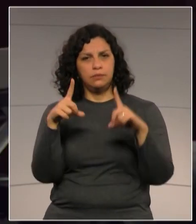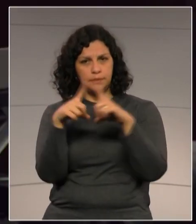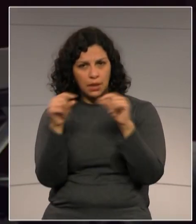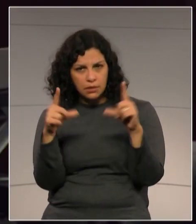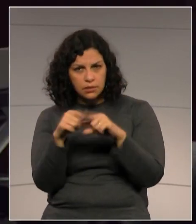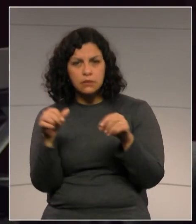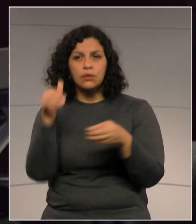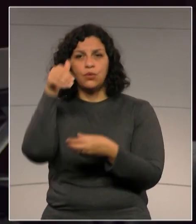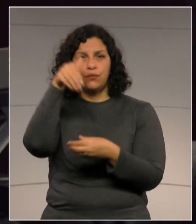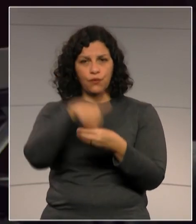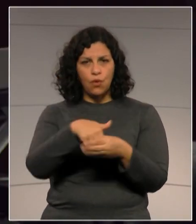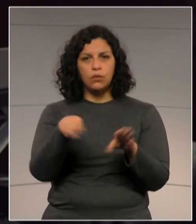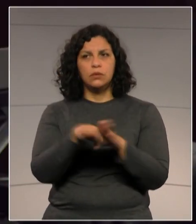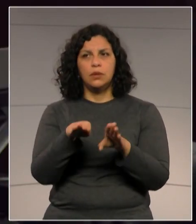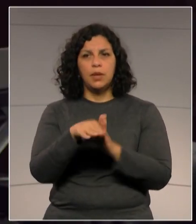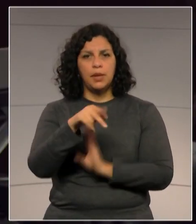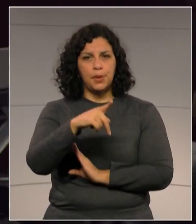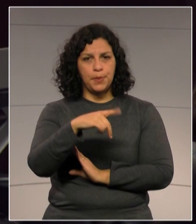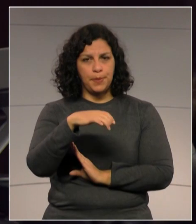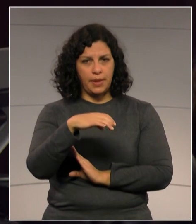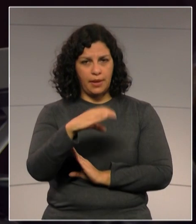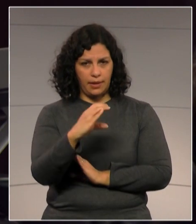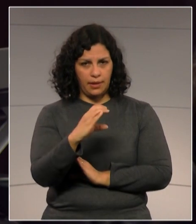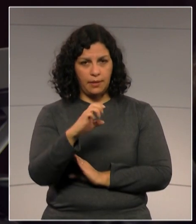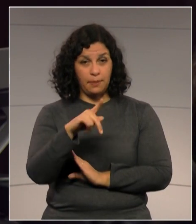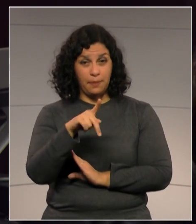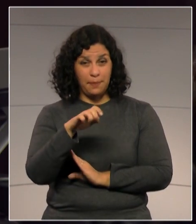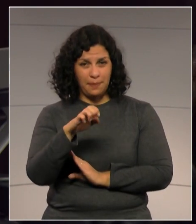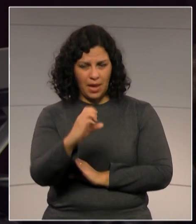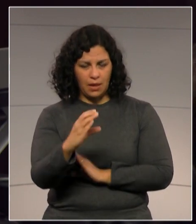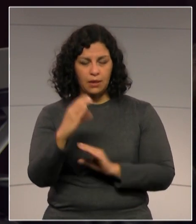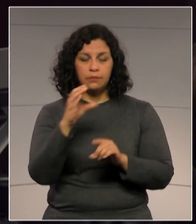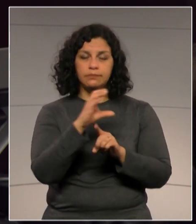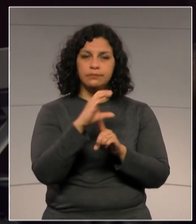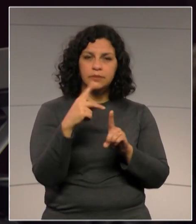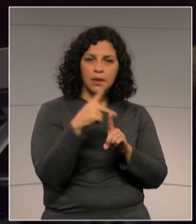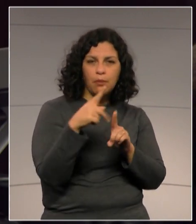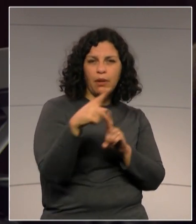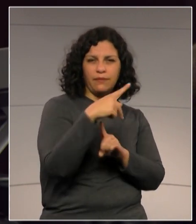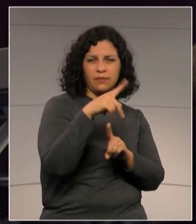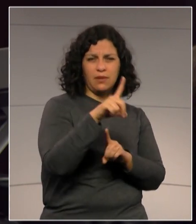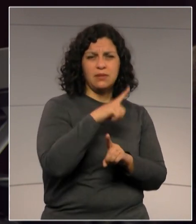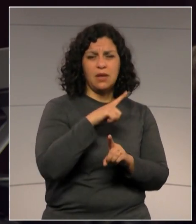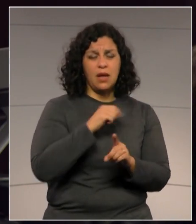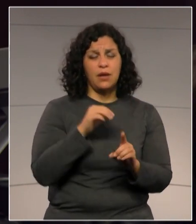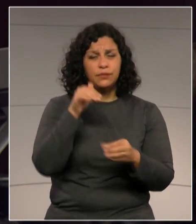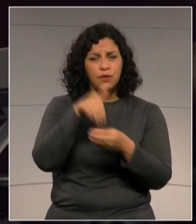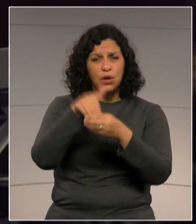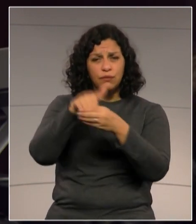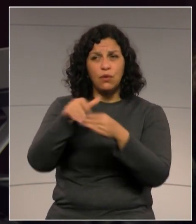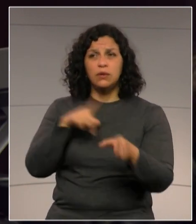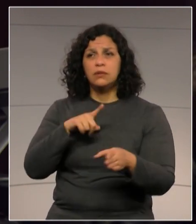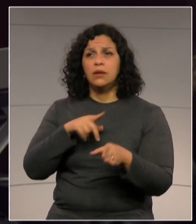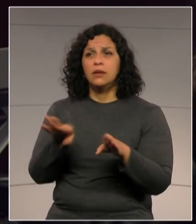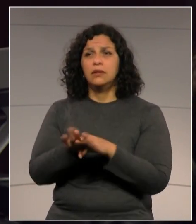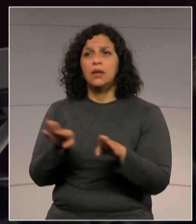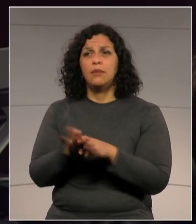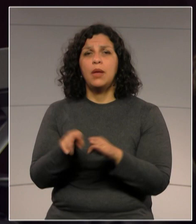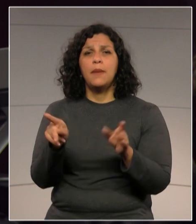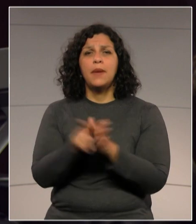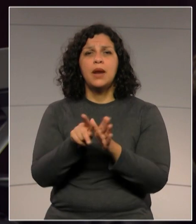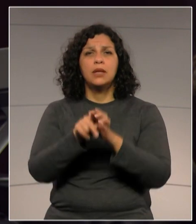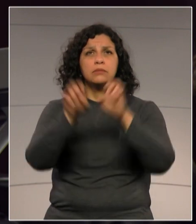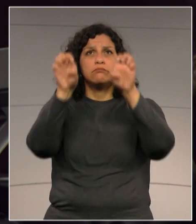votaram também a PEC da Previdência. E esta PEC da Previdência, ela votada, ela formou uma